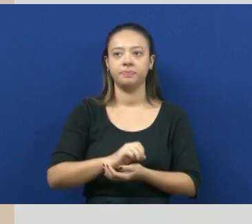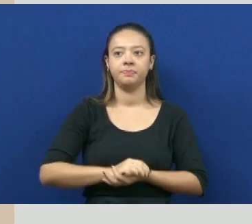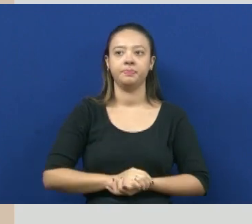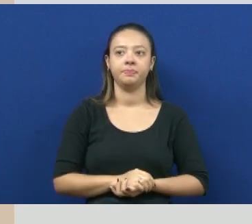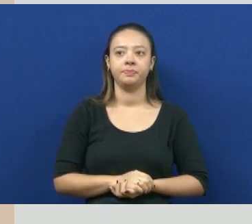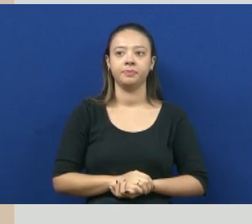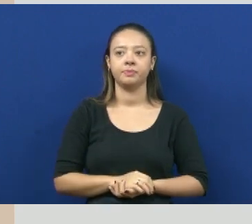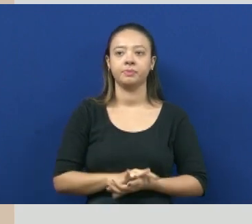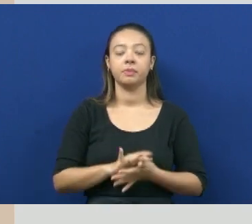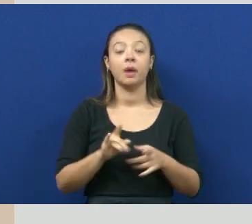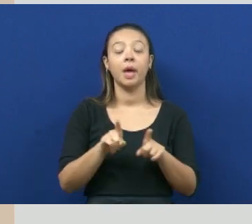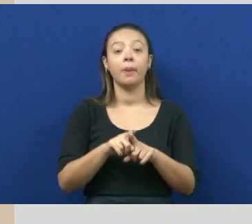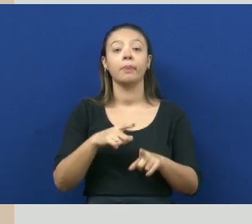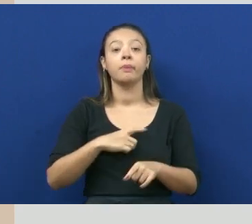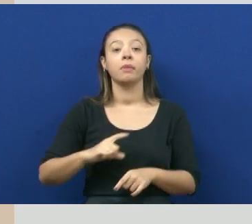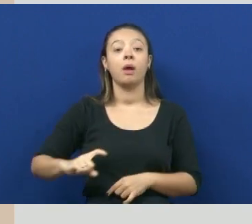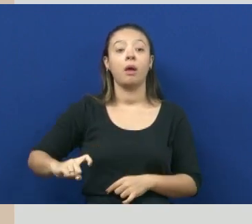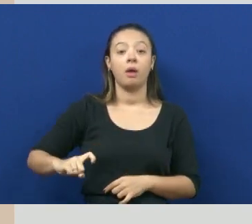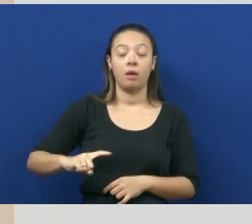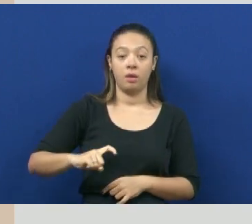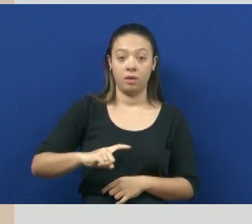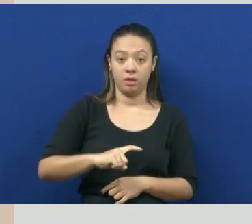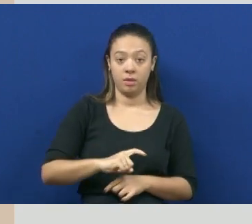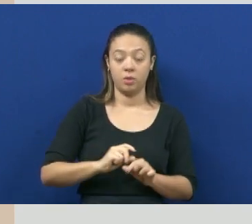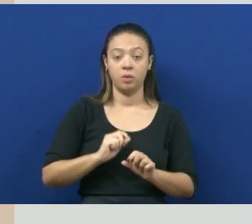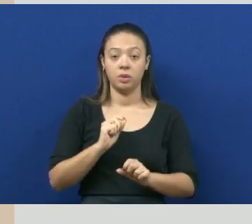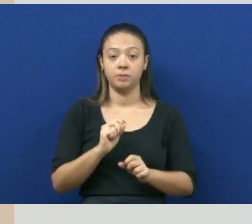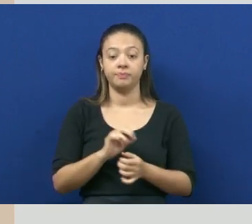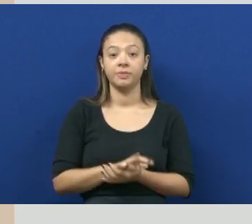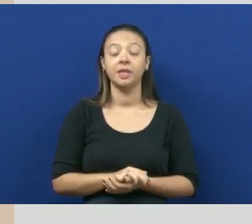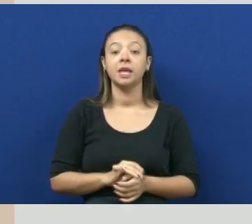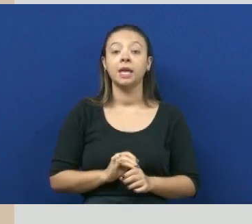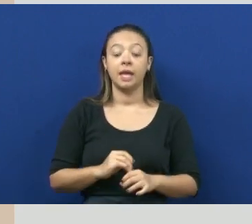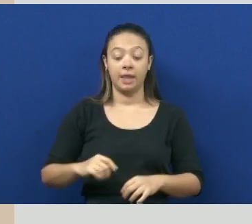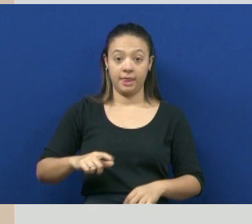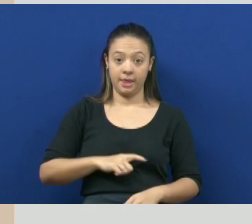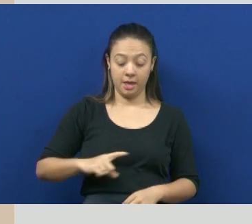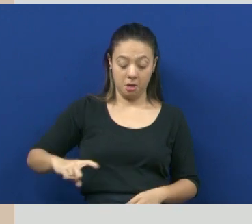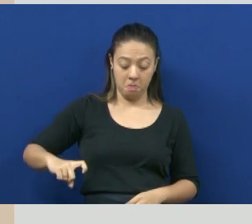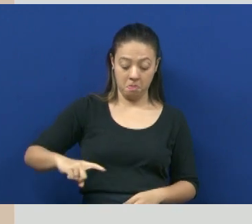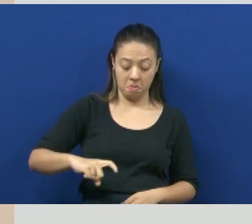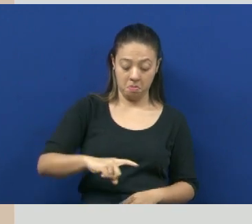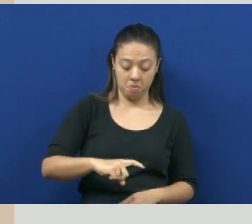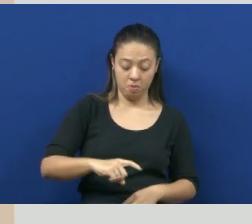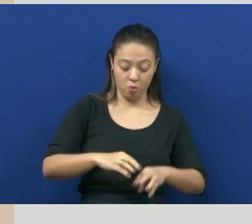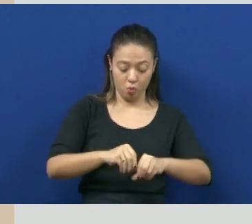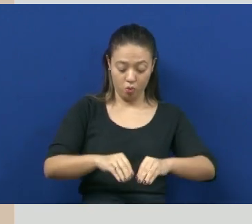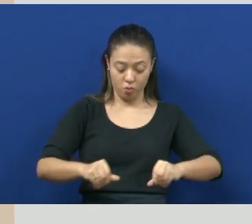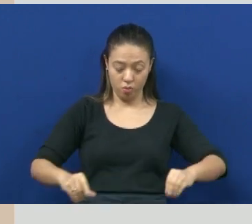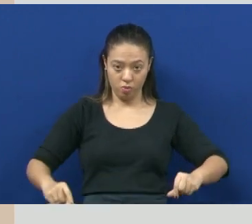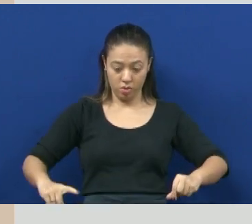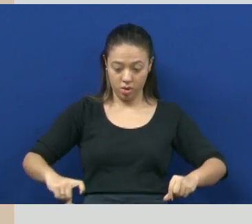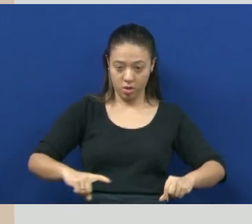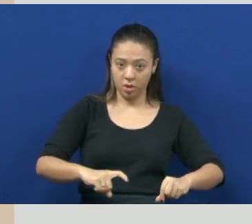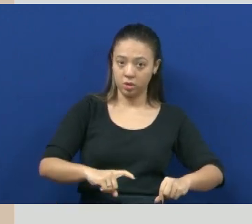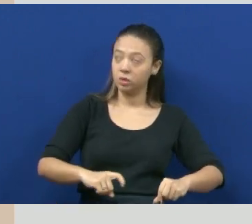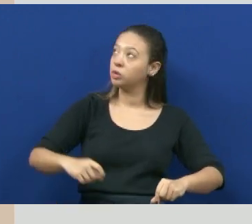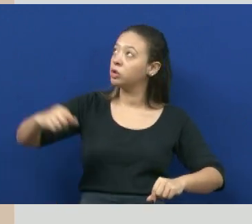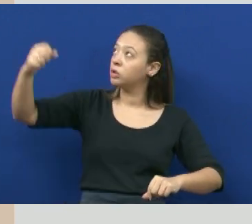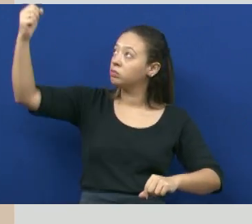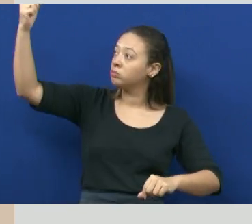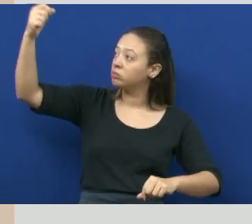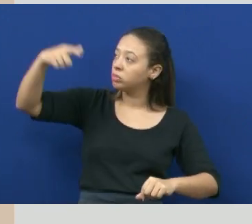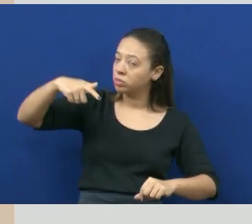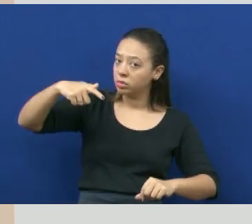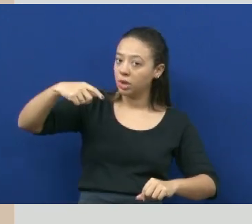As bactérias também fazem a fixação do nitrogênio no solo. Então a gente vê a importância da